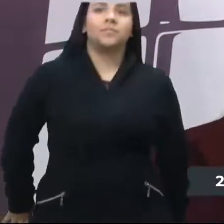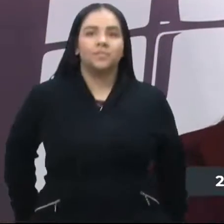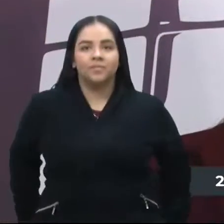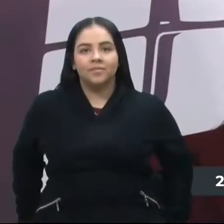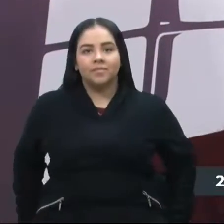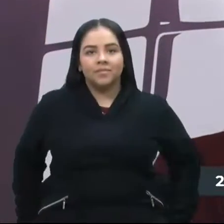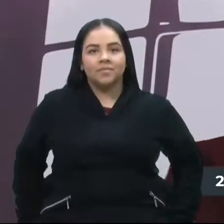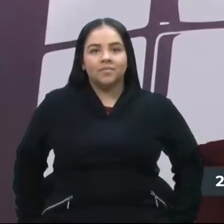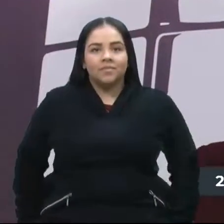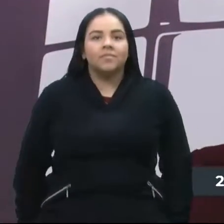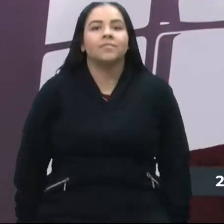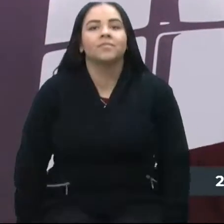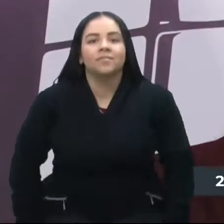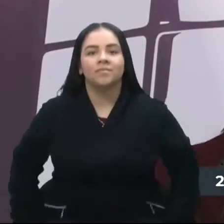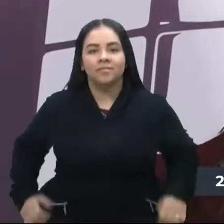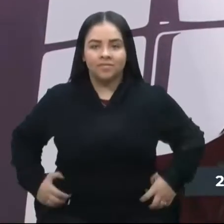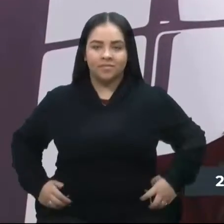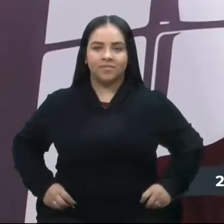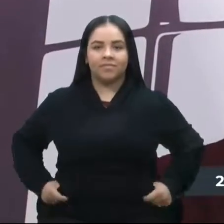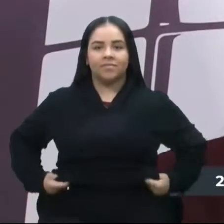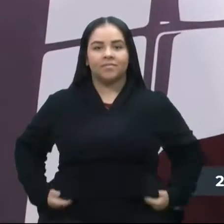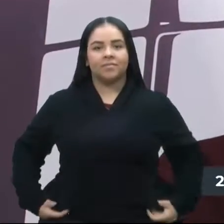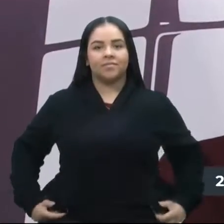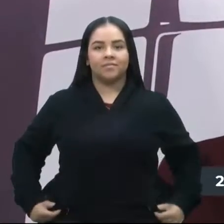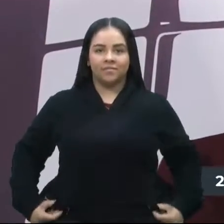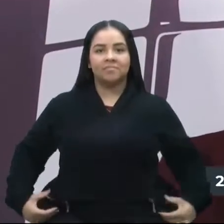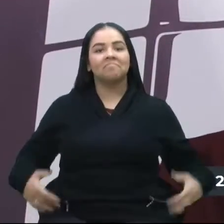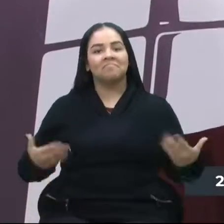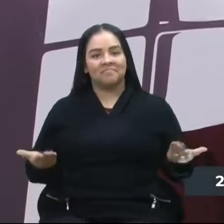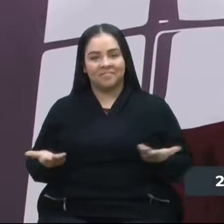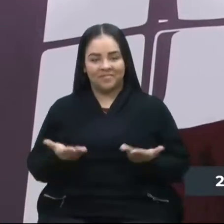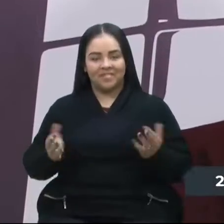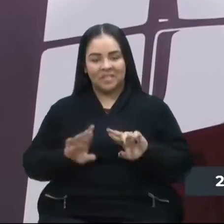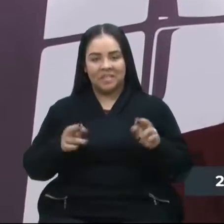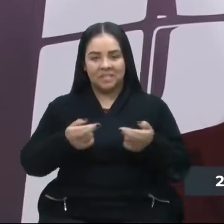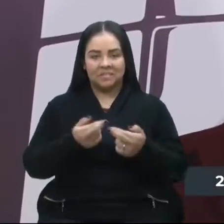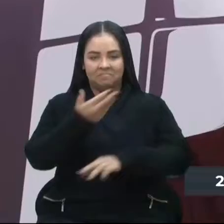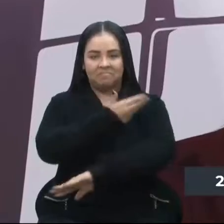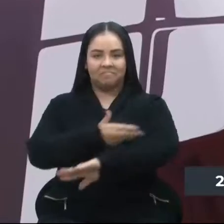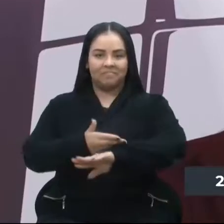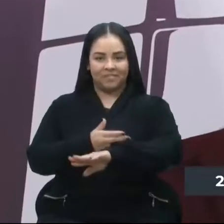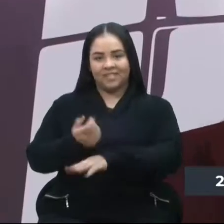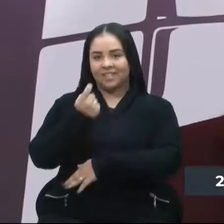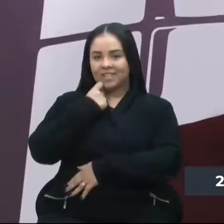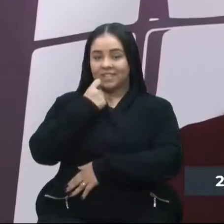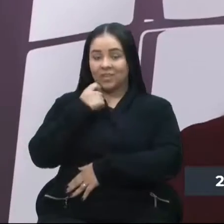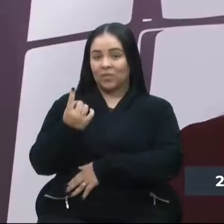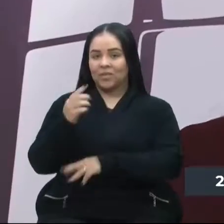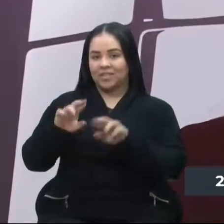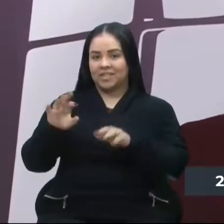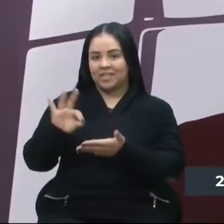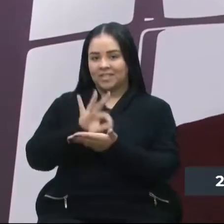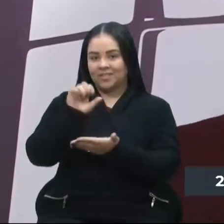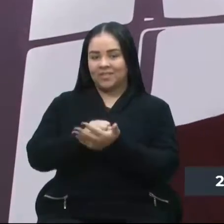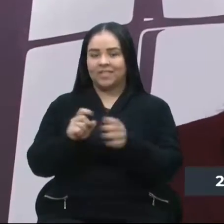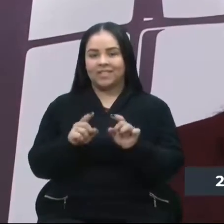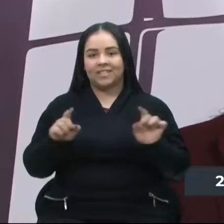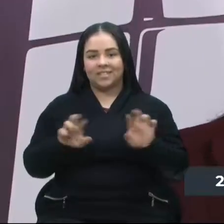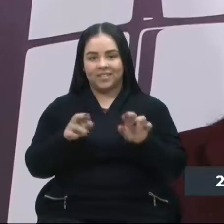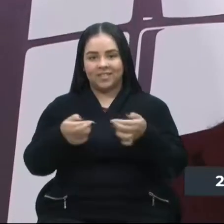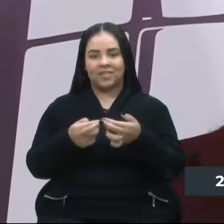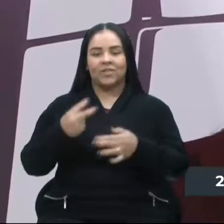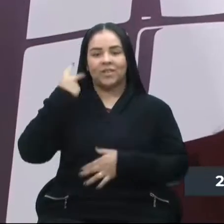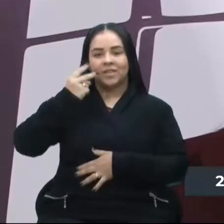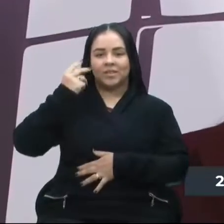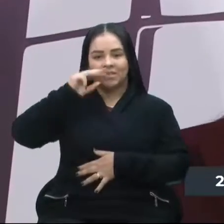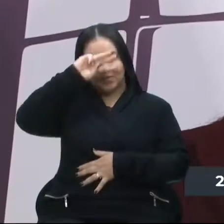E essa foi a nossa sessão ordinária desta terça-feira e um dos inscritos no grande expediente foi o vereador Juliano Valim, que